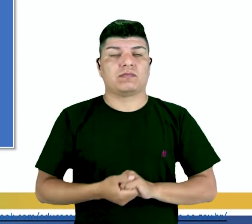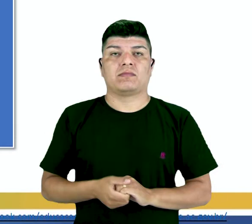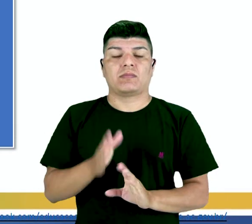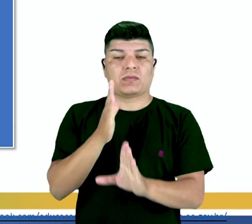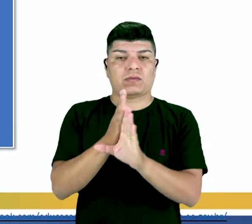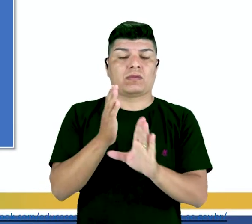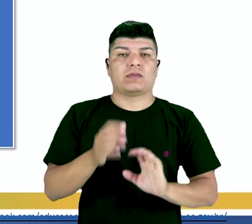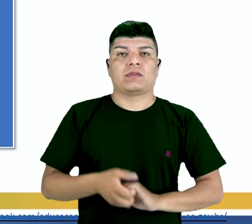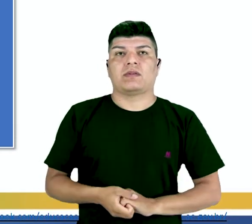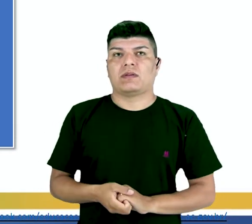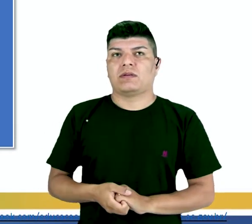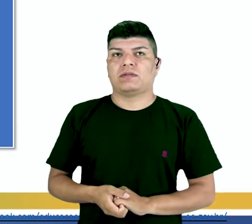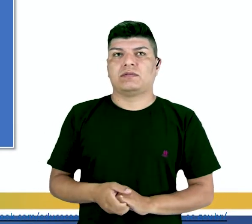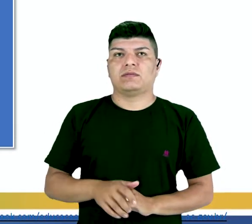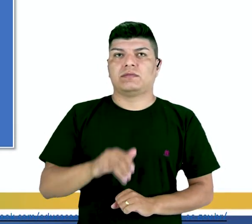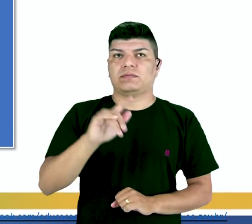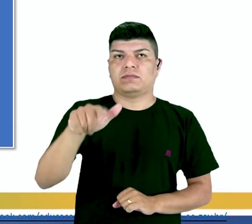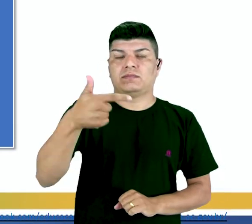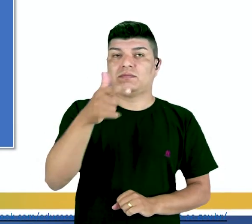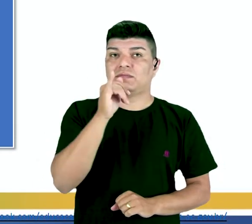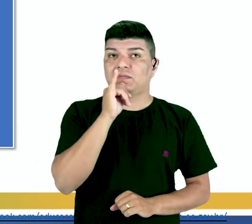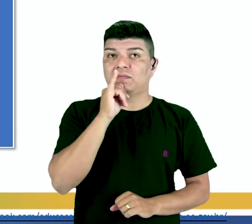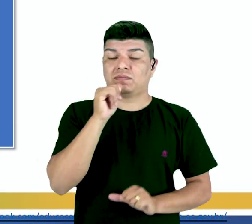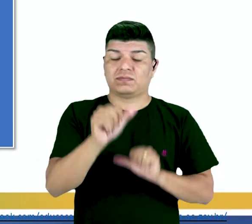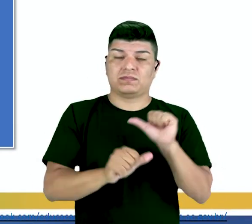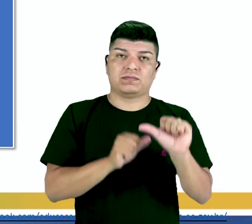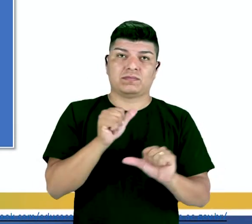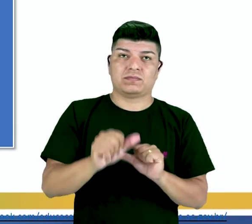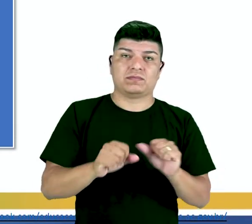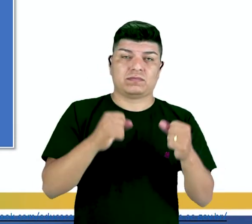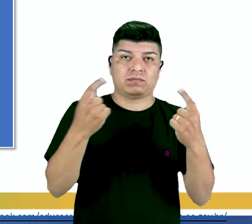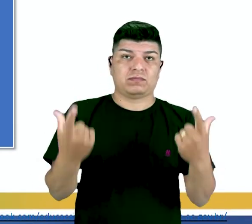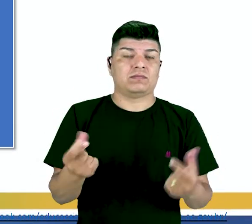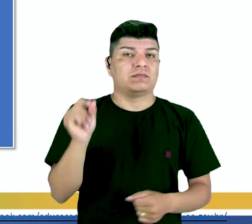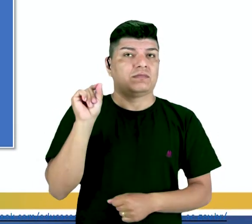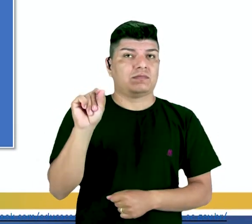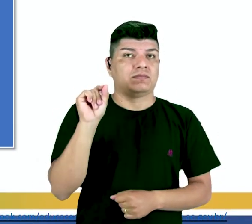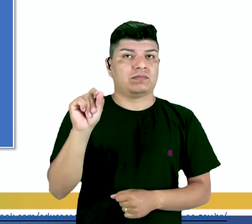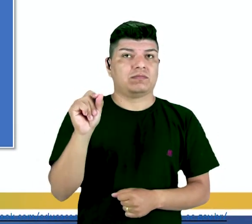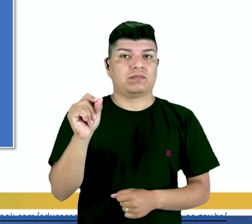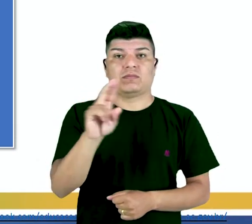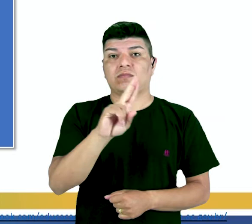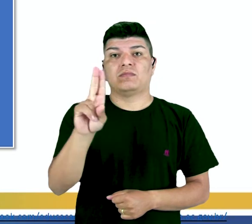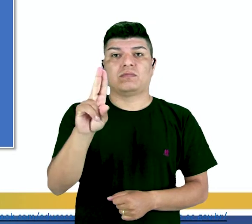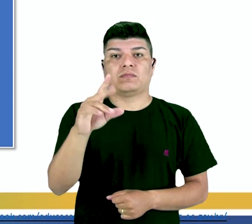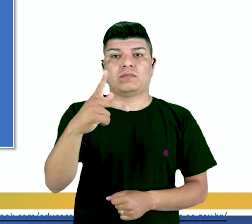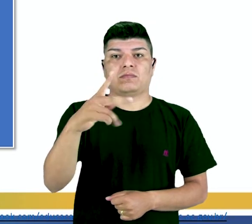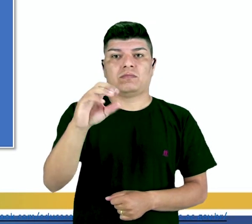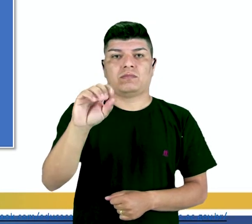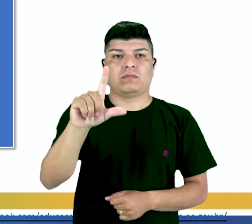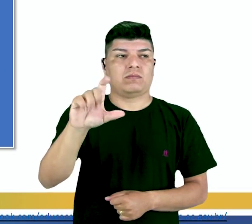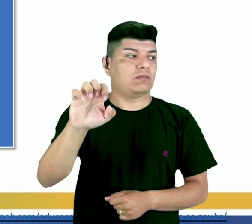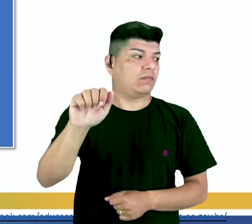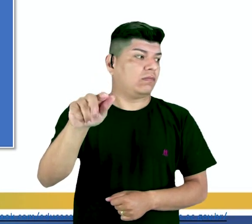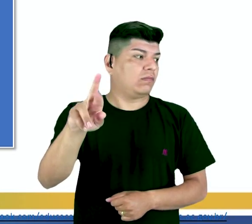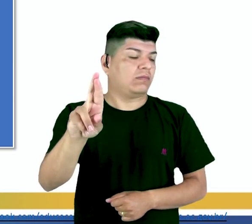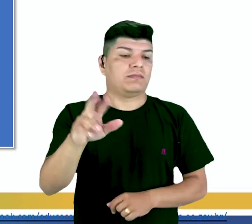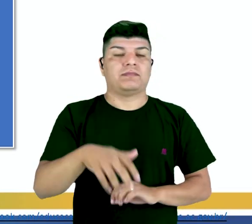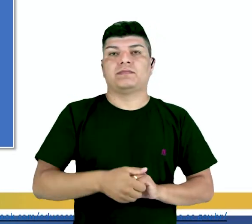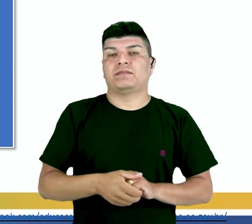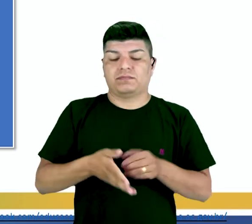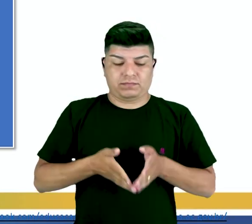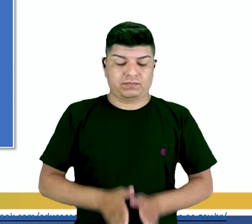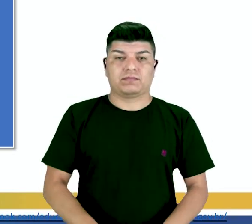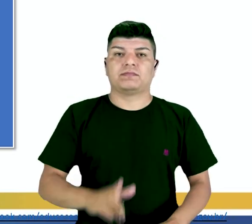No outro exemplo, a gente tem a modificação de sorte que lhe deram esse nome. E o terceiro exemplo, nós temos aí. Quando